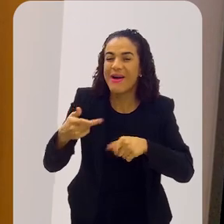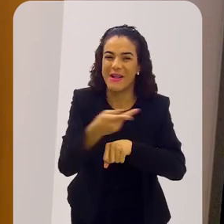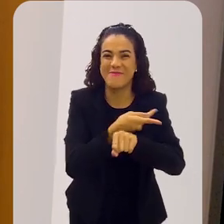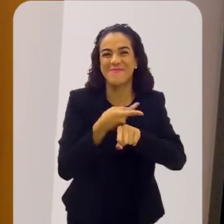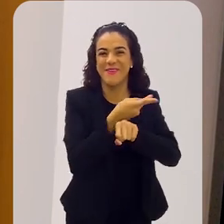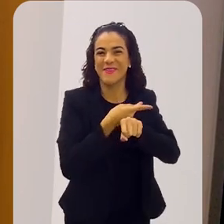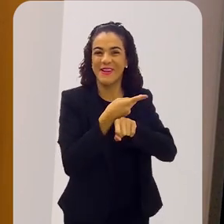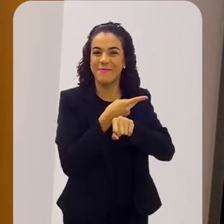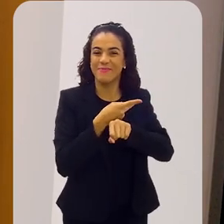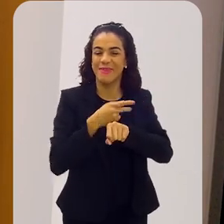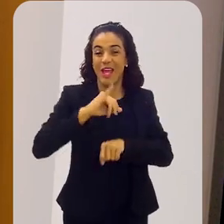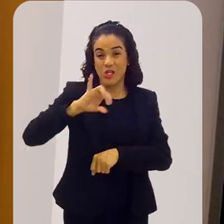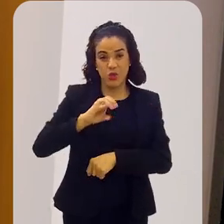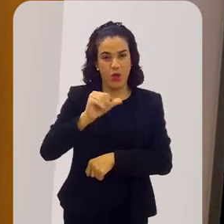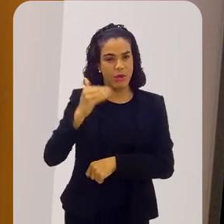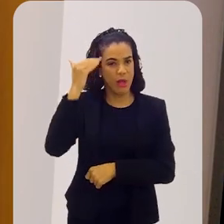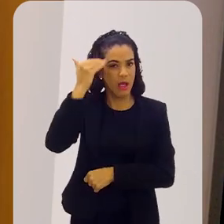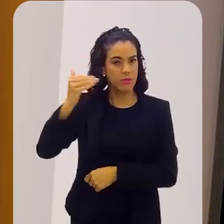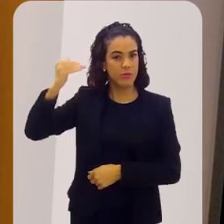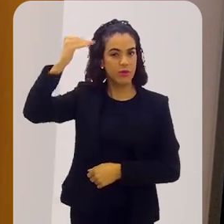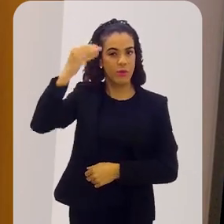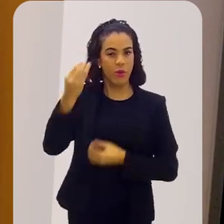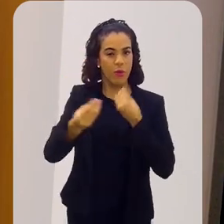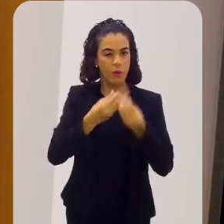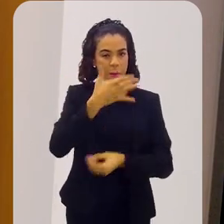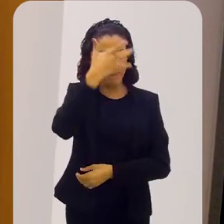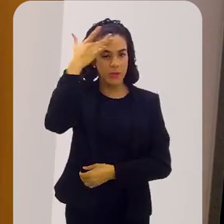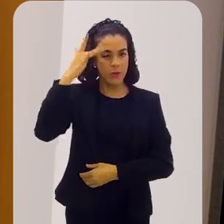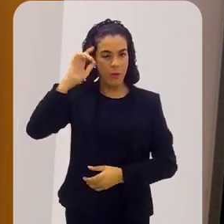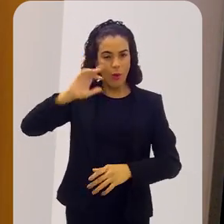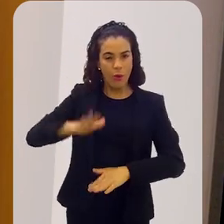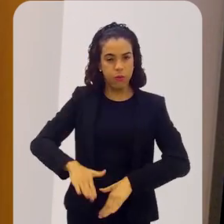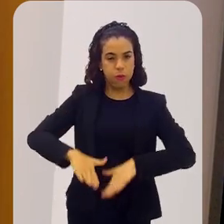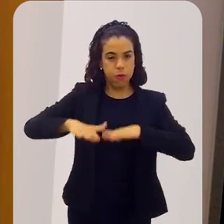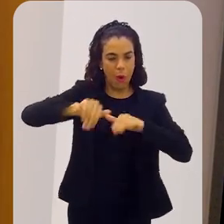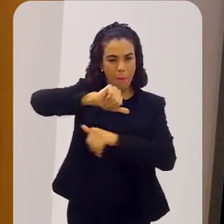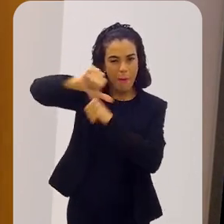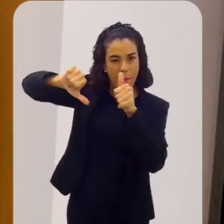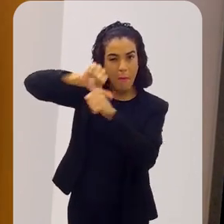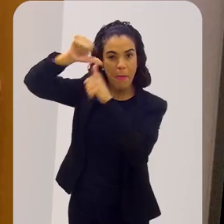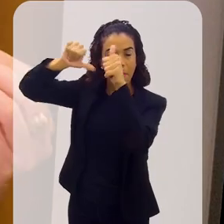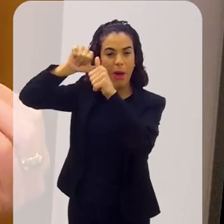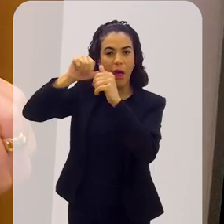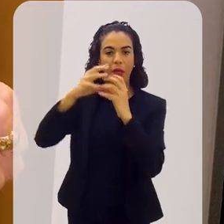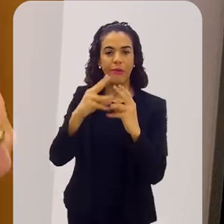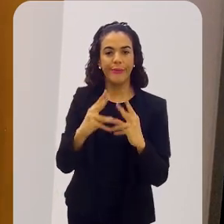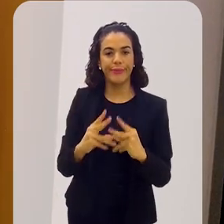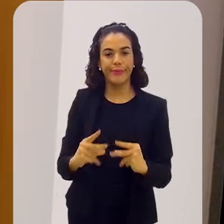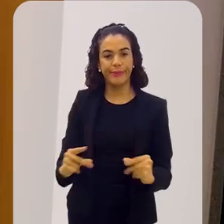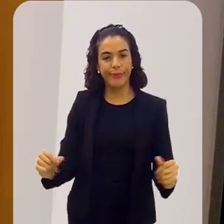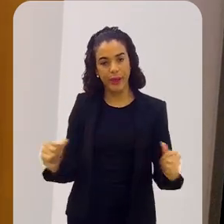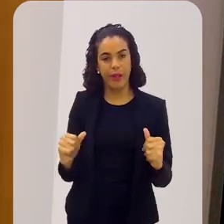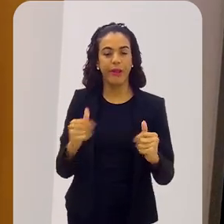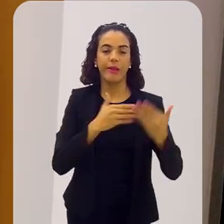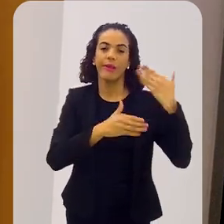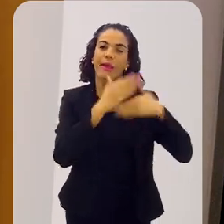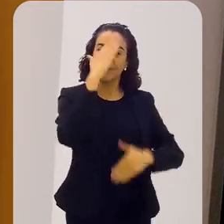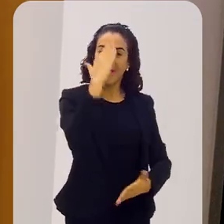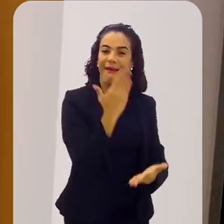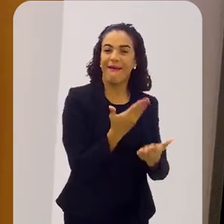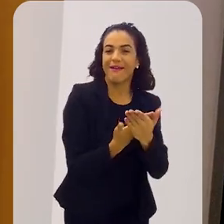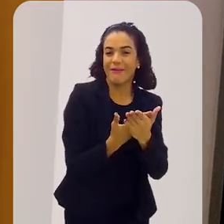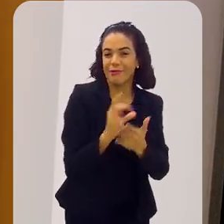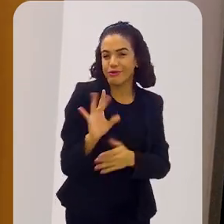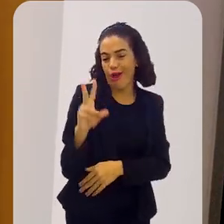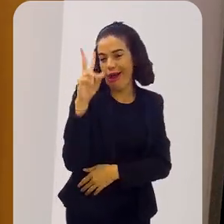mais o que fazer, mas sempre arranja algo. E a Joana adulta mostra o quanto uma pessoa pode mudar ao longo da vida e perder tudo o que